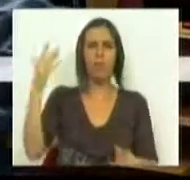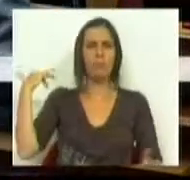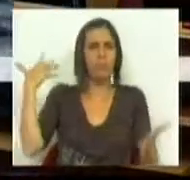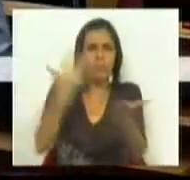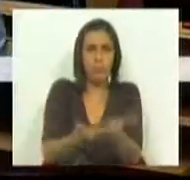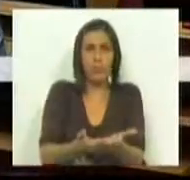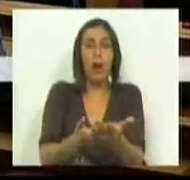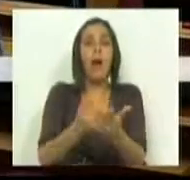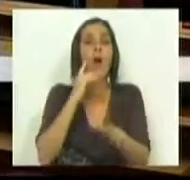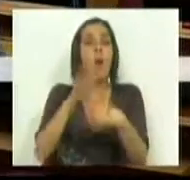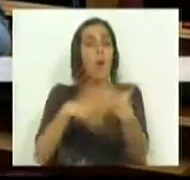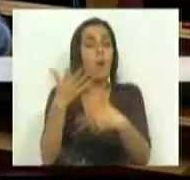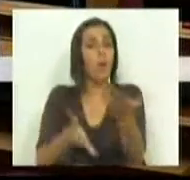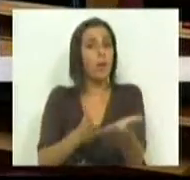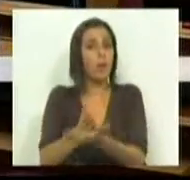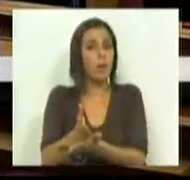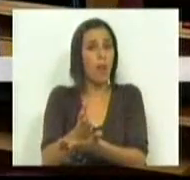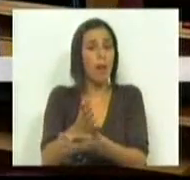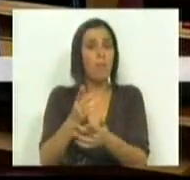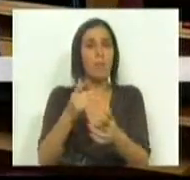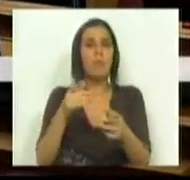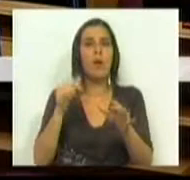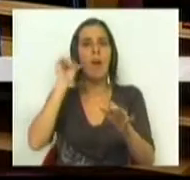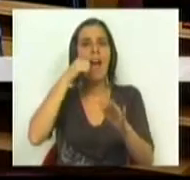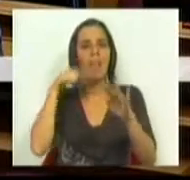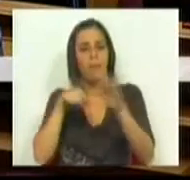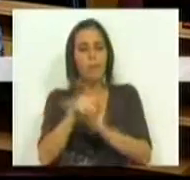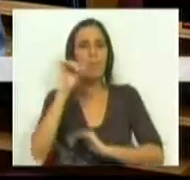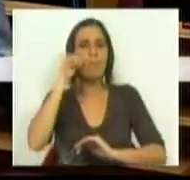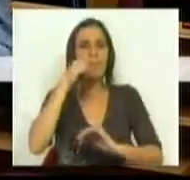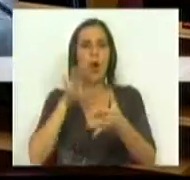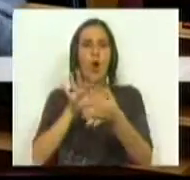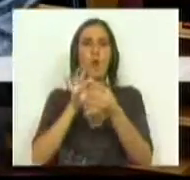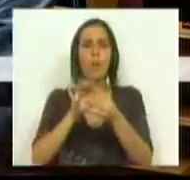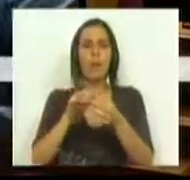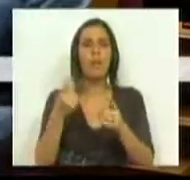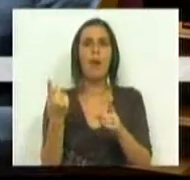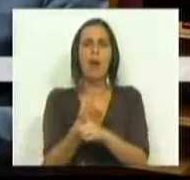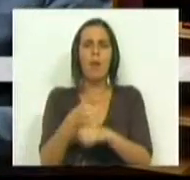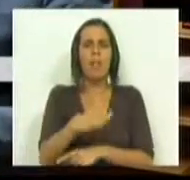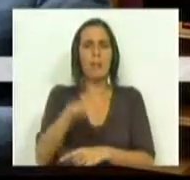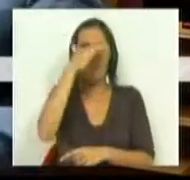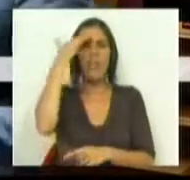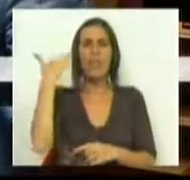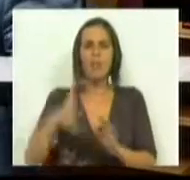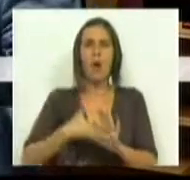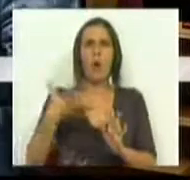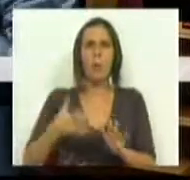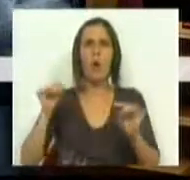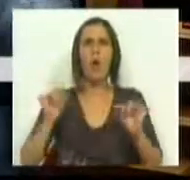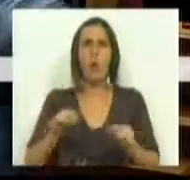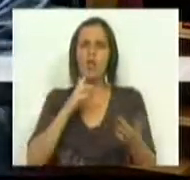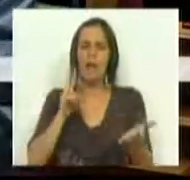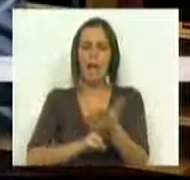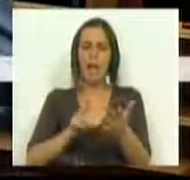sempre. Continuamos a ter adegas cooperativas em Portugal que passam por momentos muito complicados. nós temos hoje